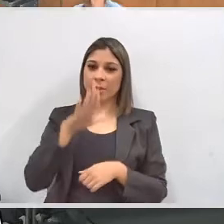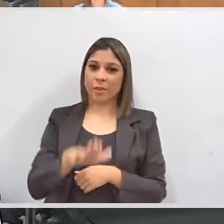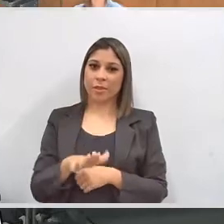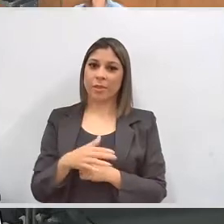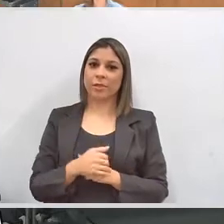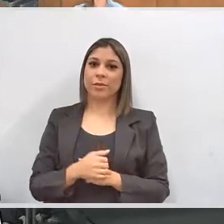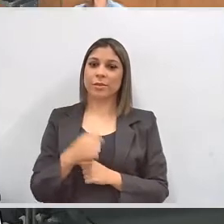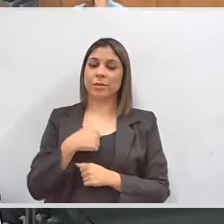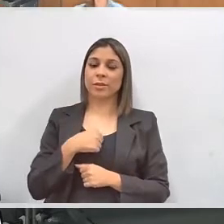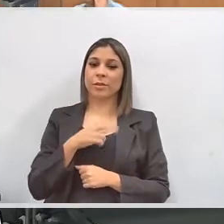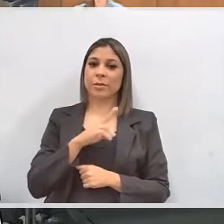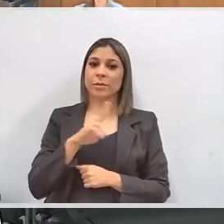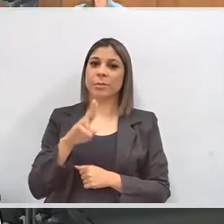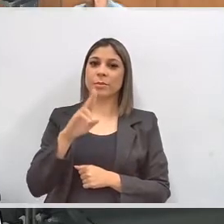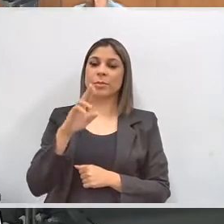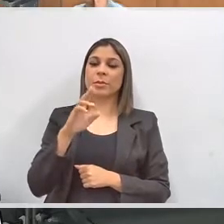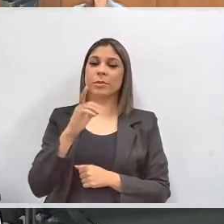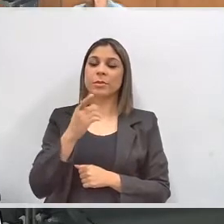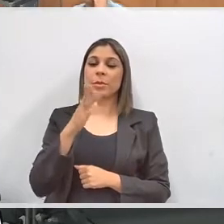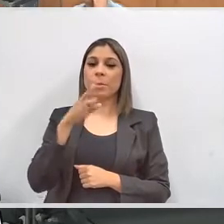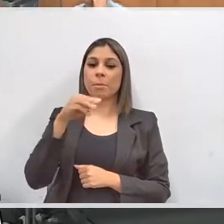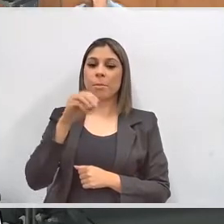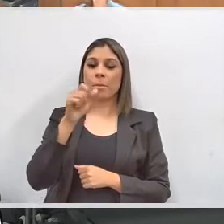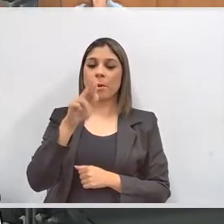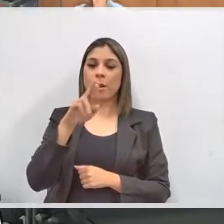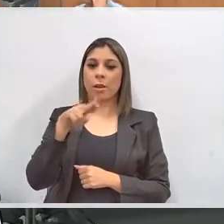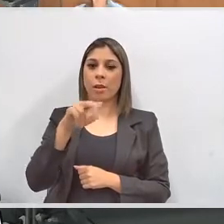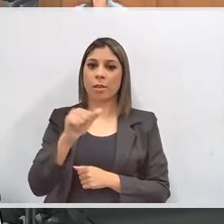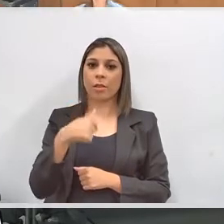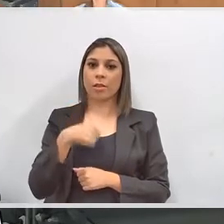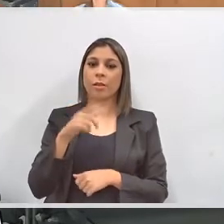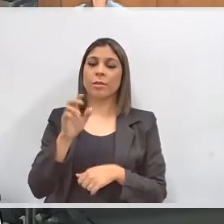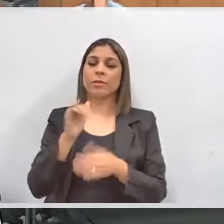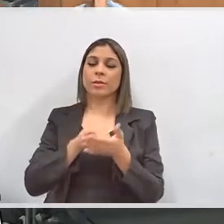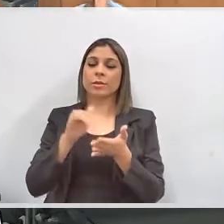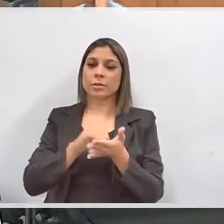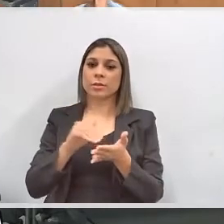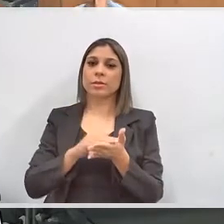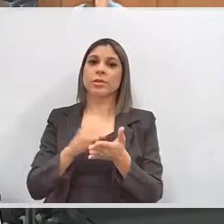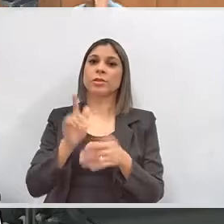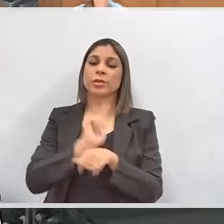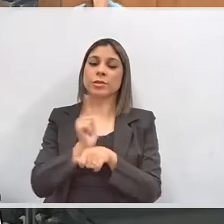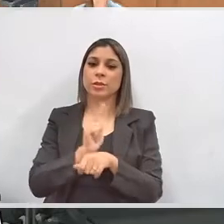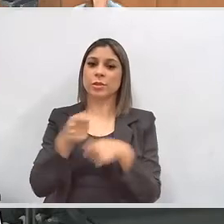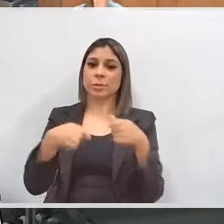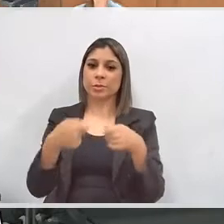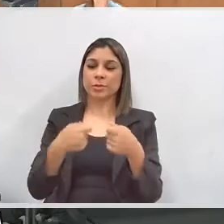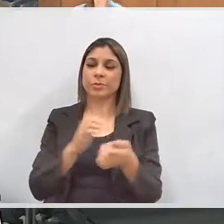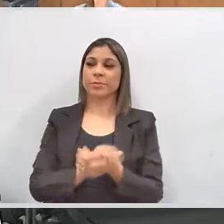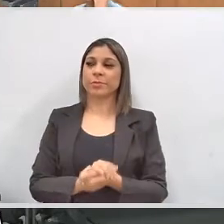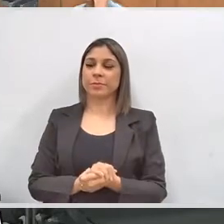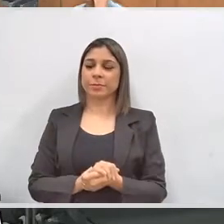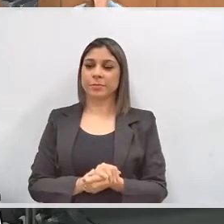Boa tarde, eu sou Morgana Oliveira, sou representante da Secretaria de Gestão Administrativa.